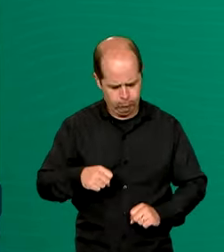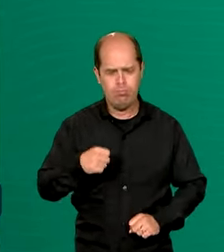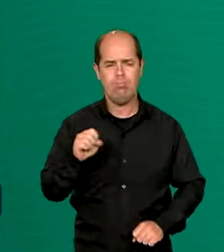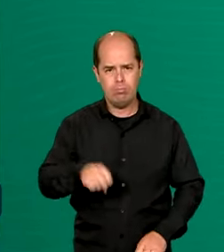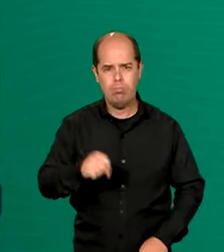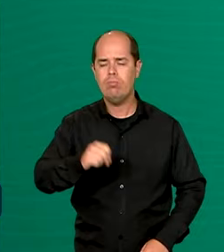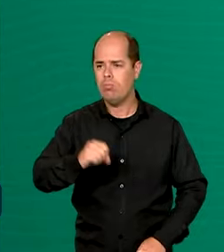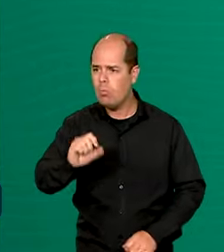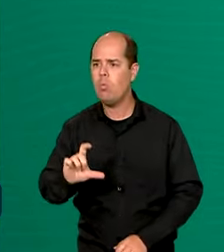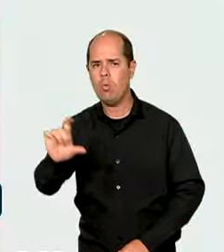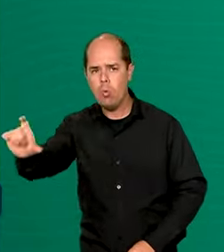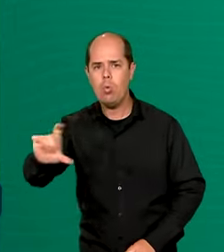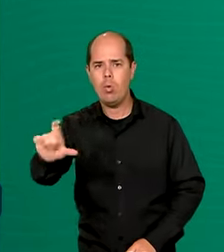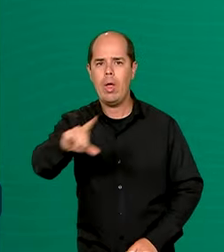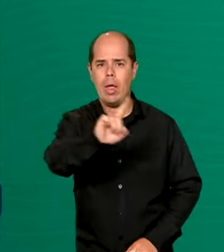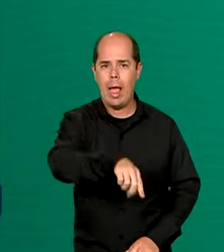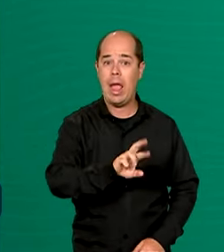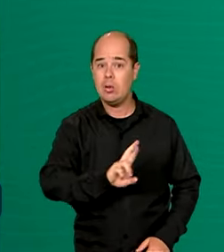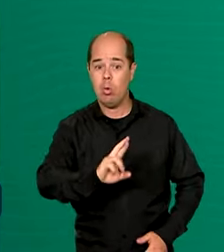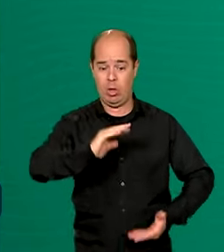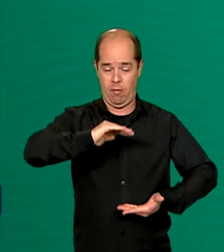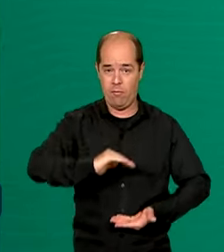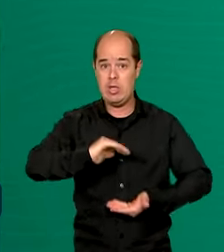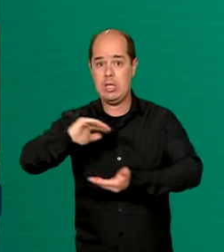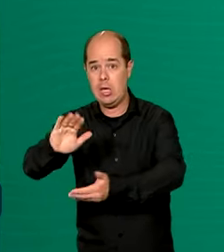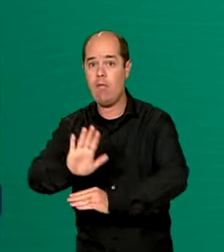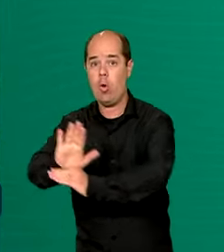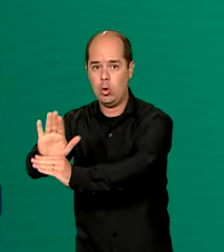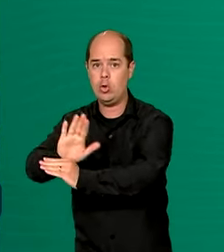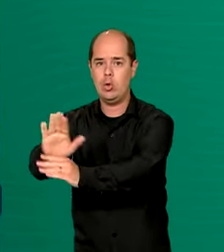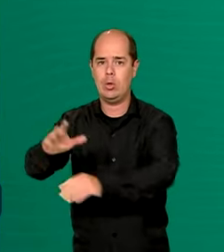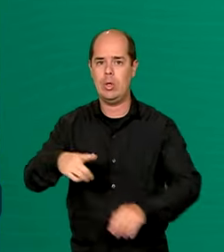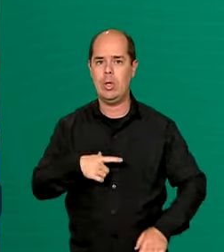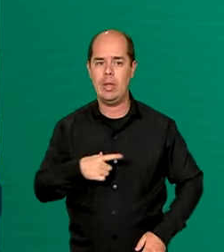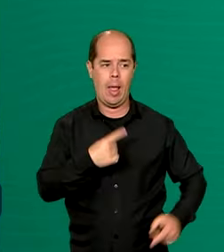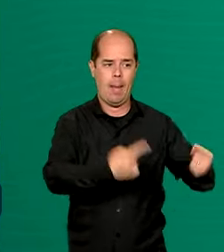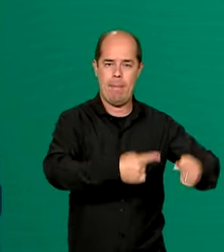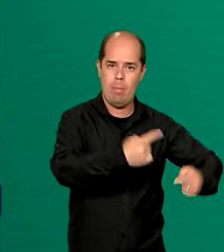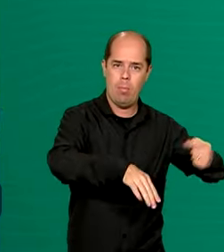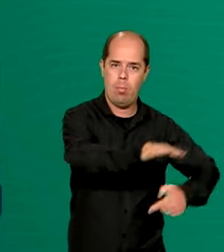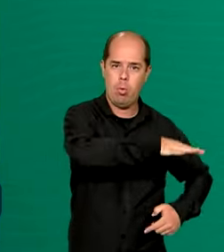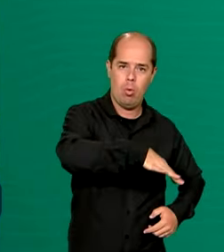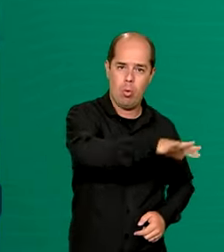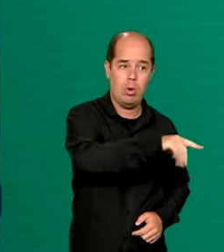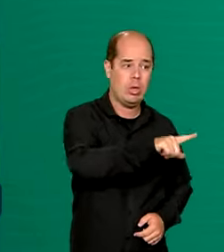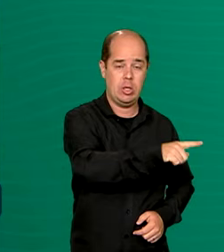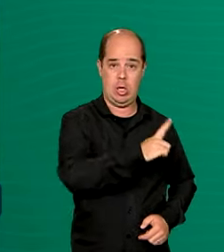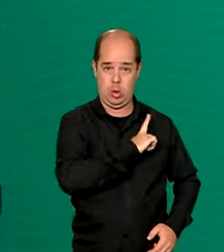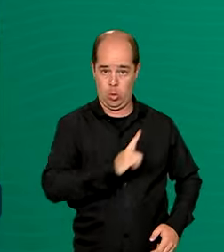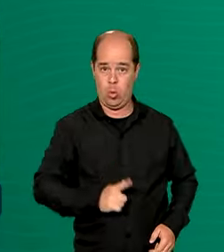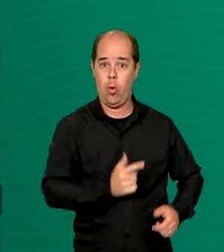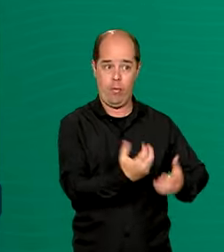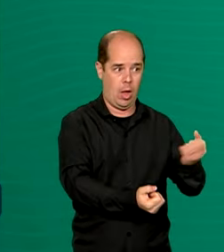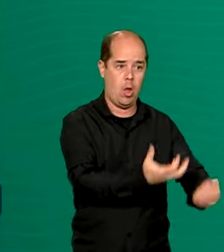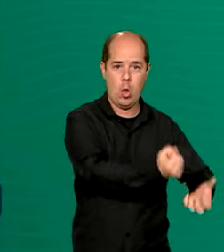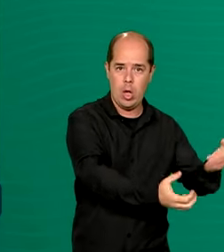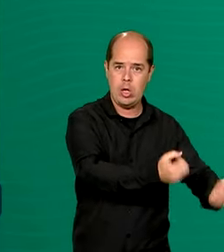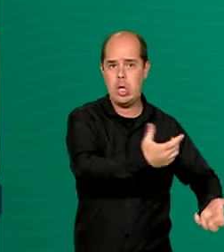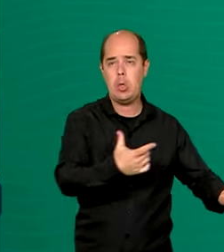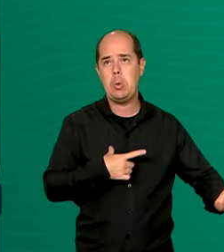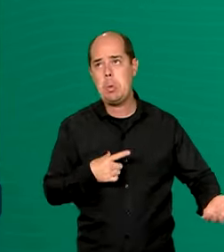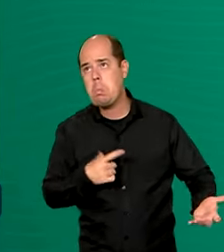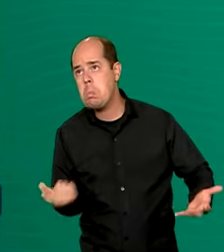resposta em defesa civil. Tem uma série de outras políticas públicas que o governo federal já autorizou, que vai desde